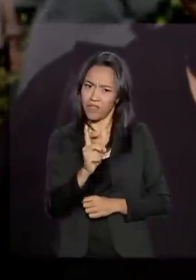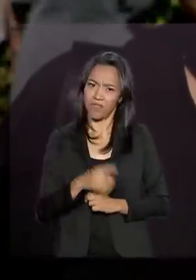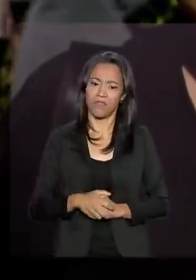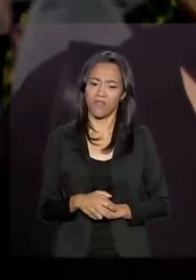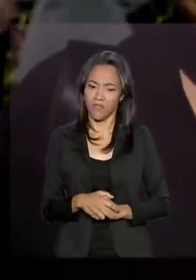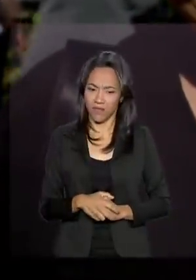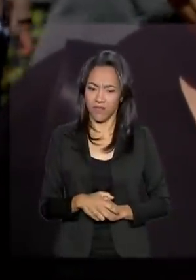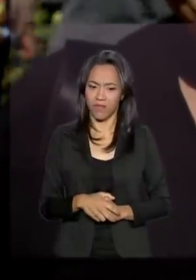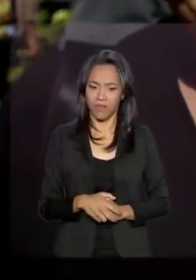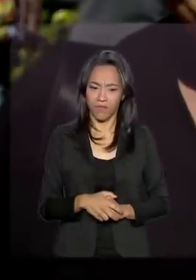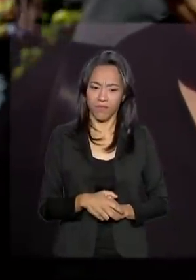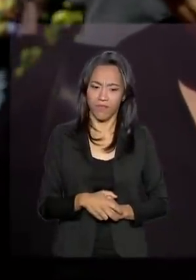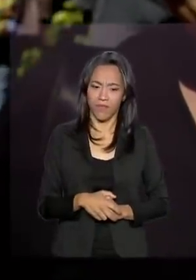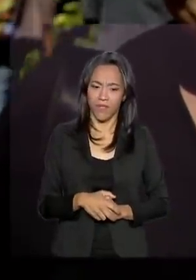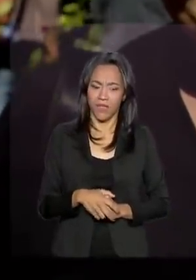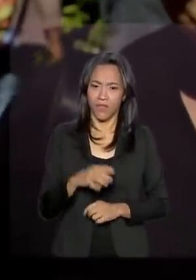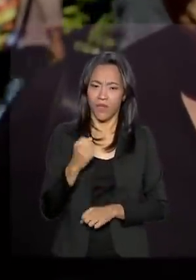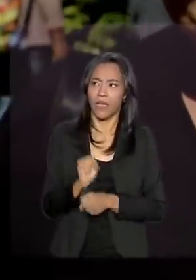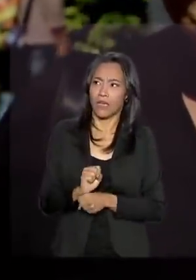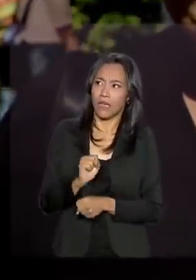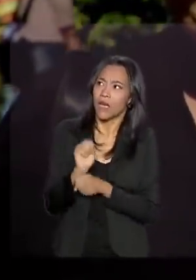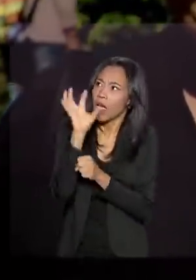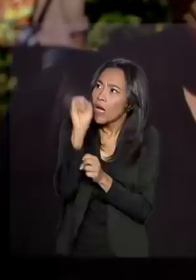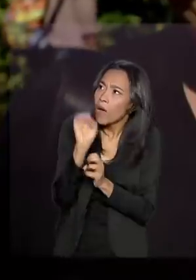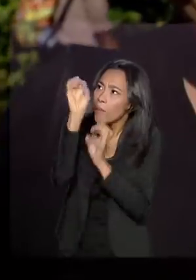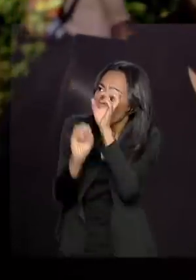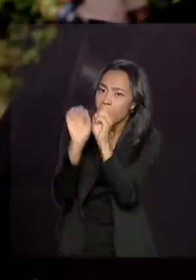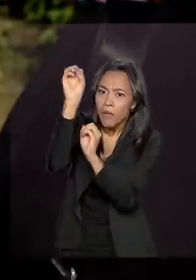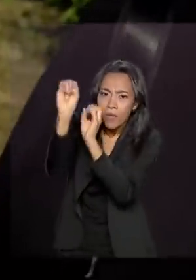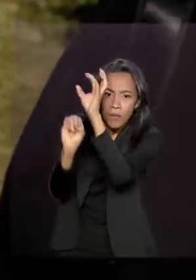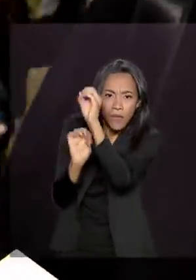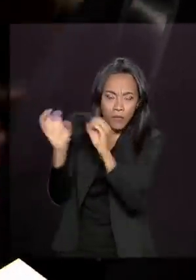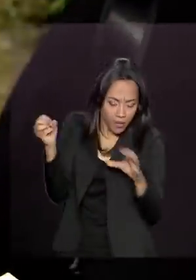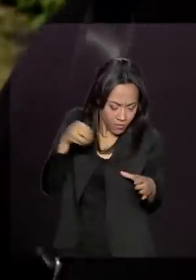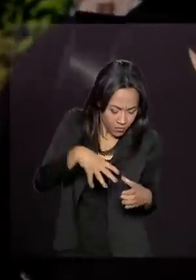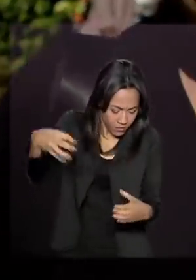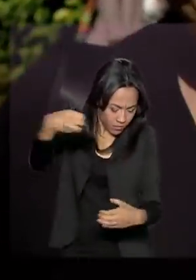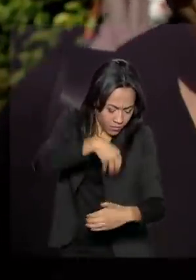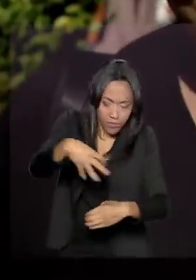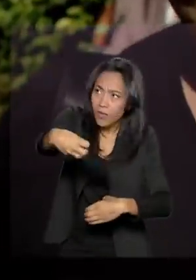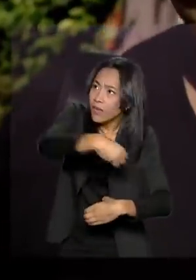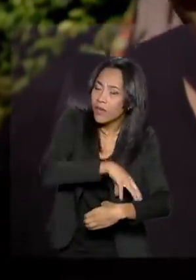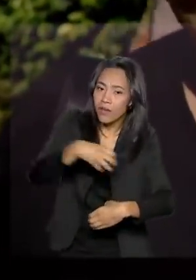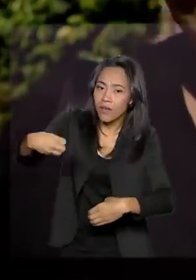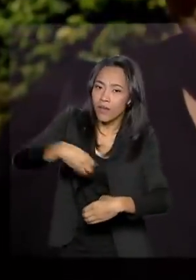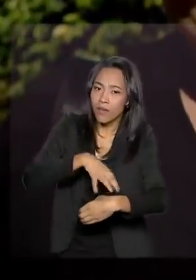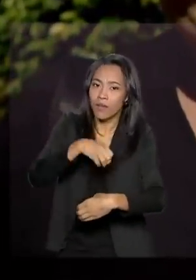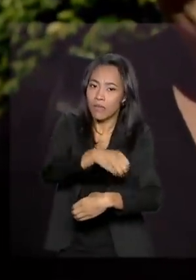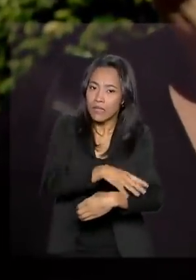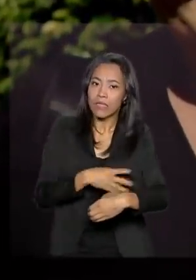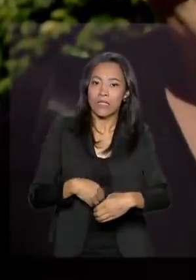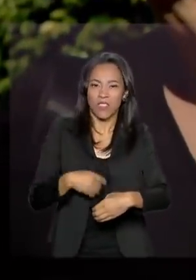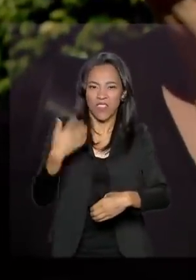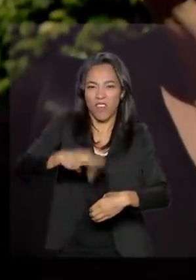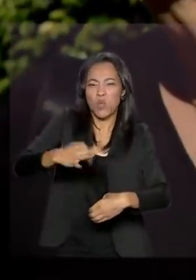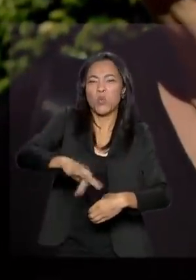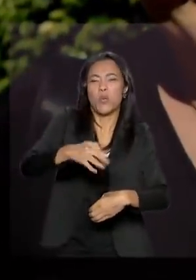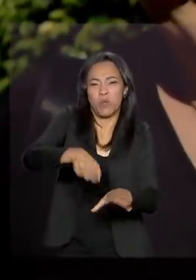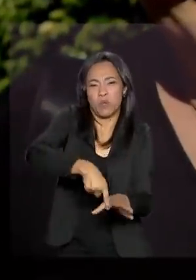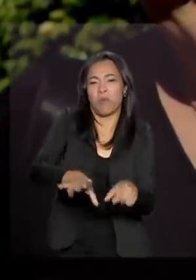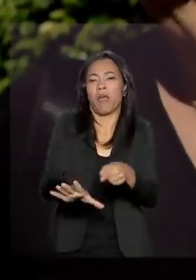ficar embaixo do pé de café colhendo lá e... Ai, gente do céu! Nós ficávamos com as pernas tudo doendo.